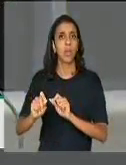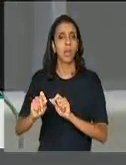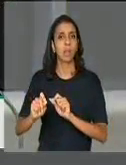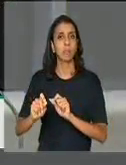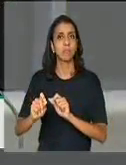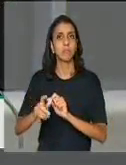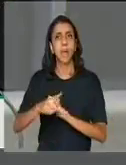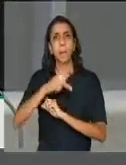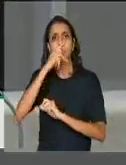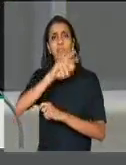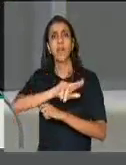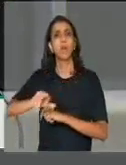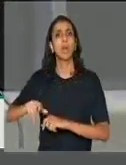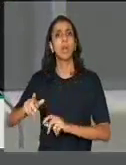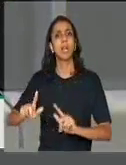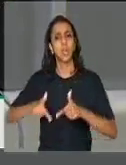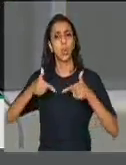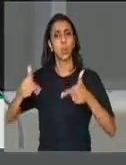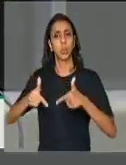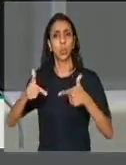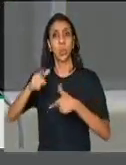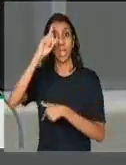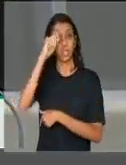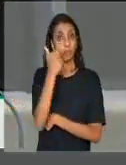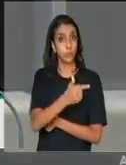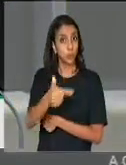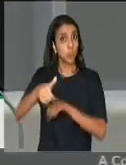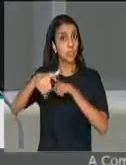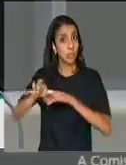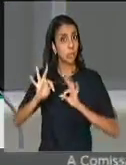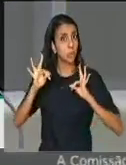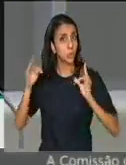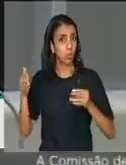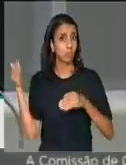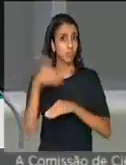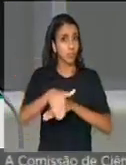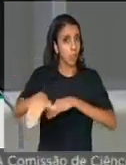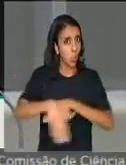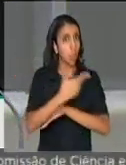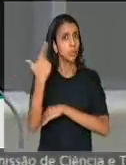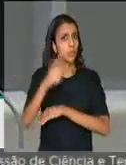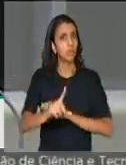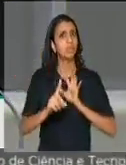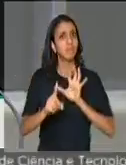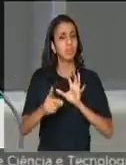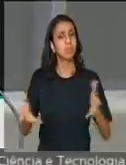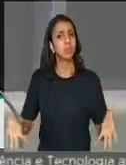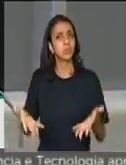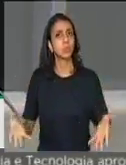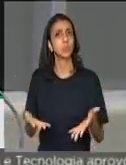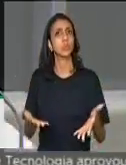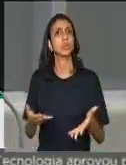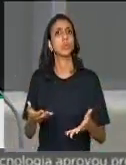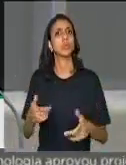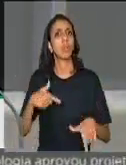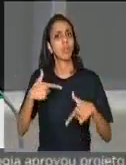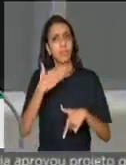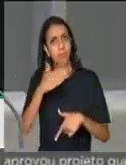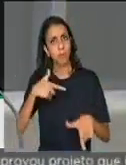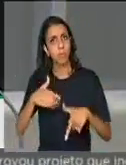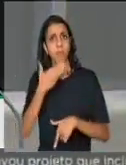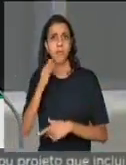lutas, no dia 22, todos nas ruas para retomar a pressão pelo emprego e pela indústria.